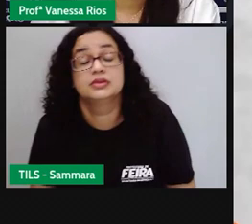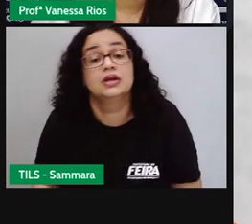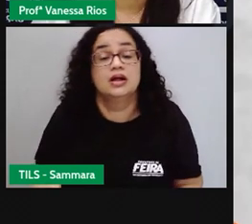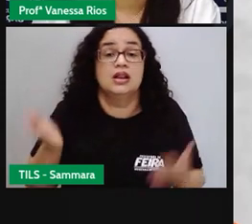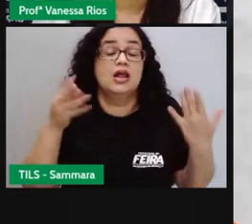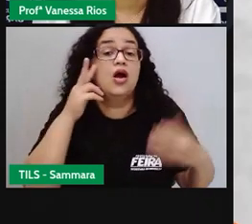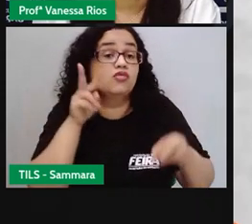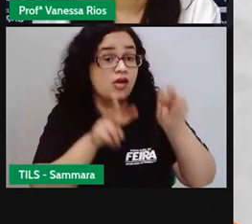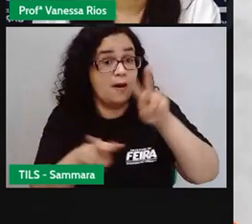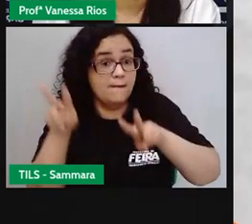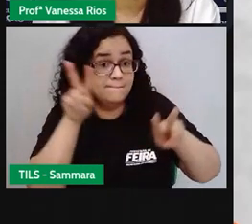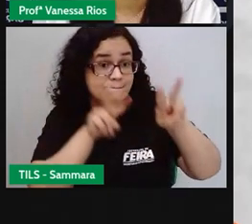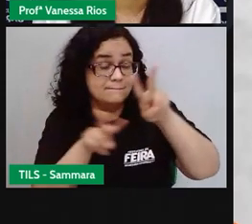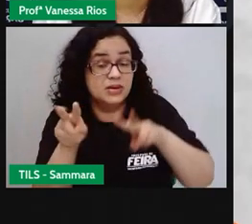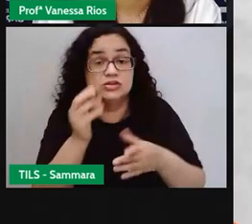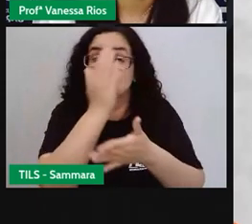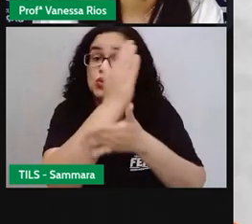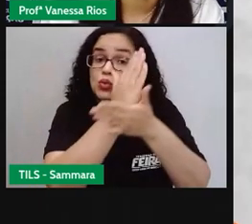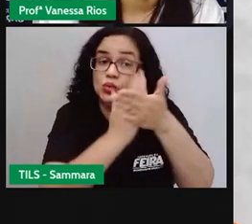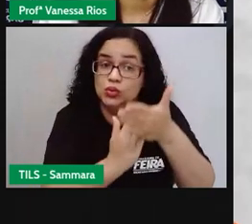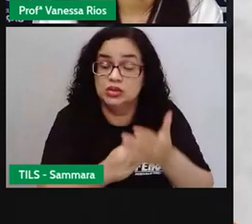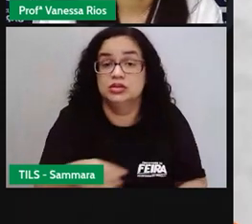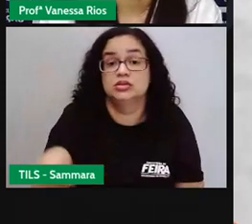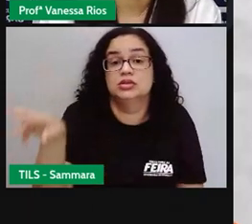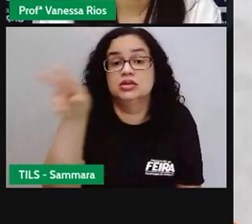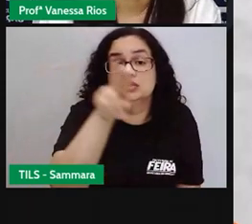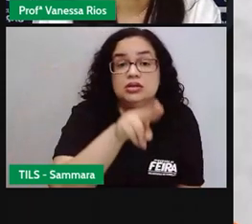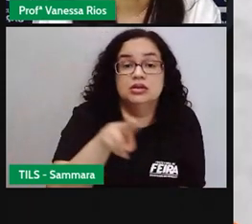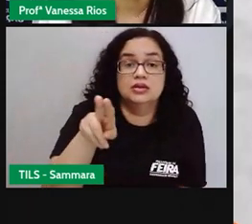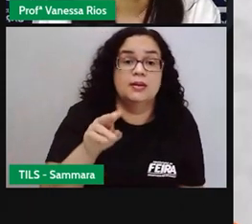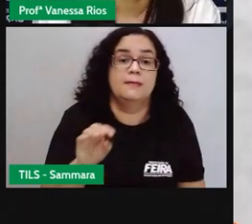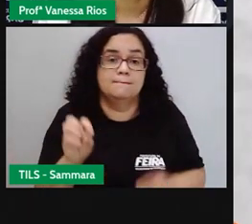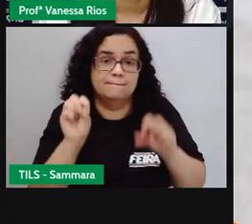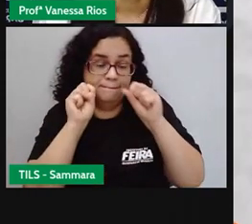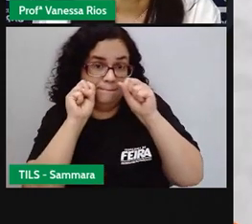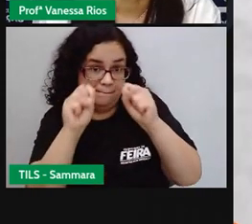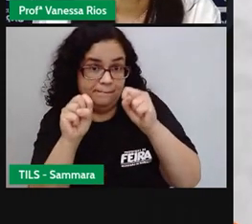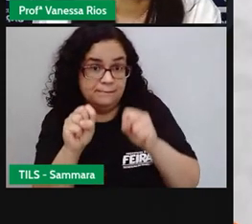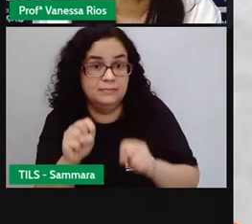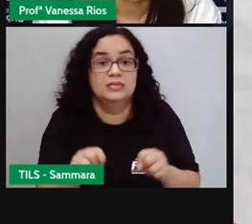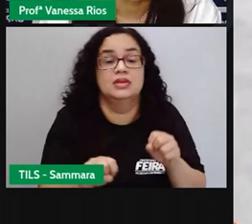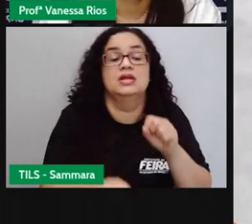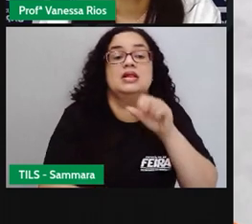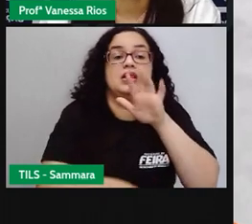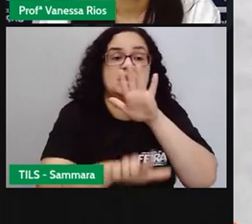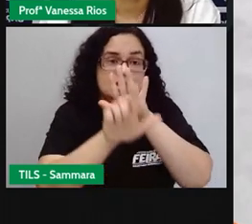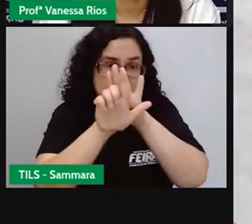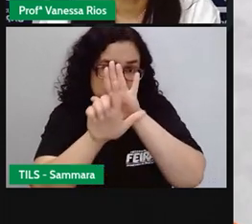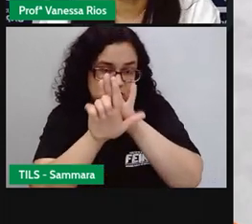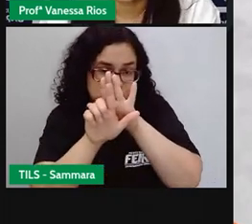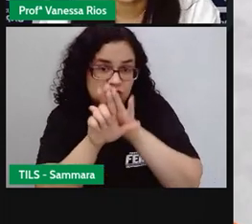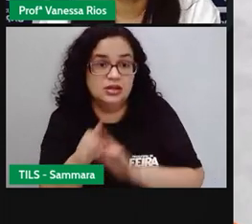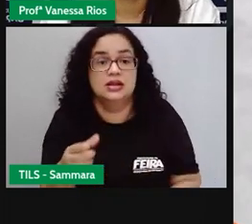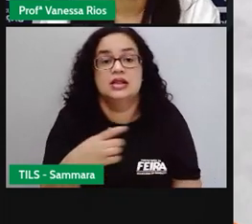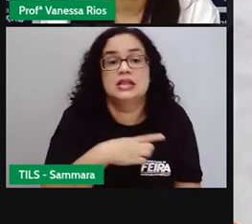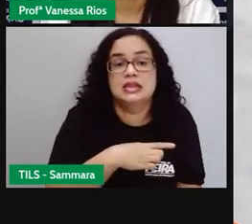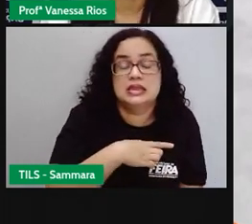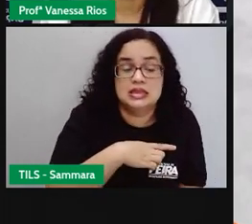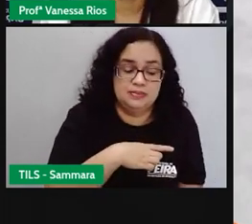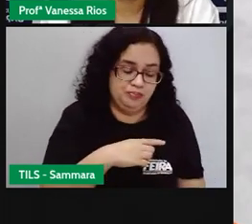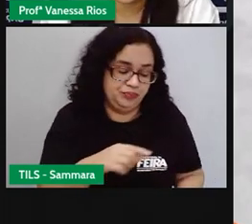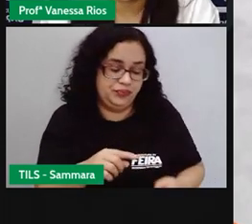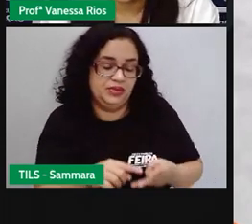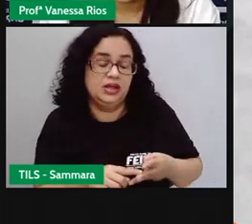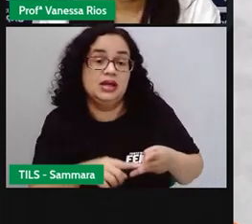E aí, a gente observa aí uma divisão entre esses poderes, ó, legislativo, executivo